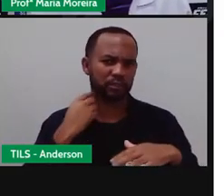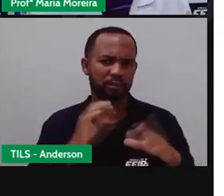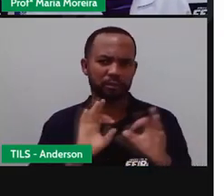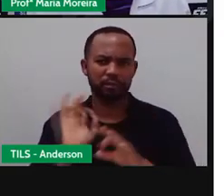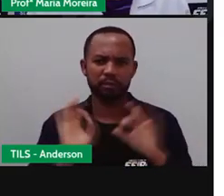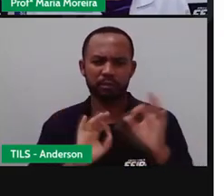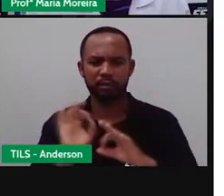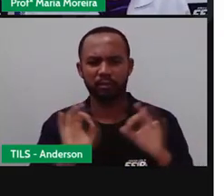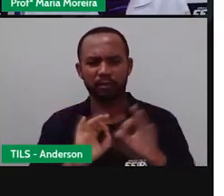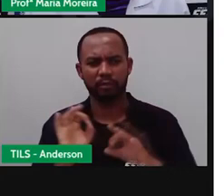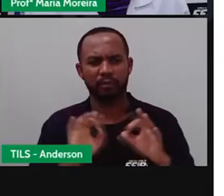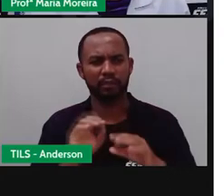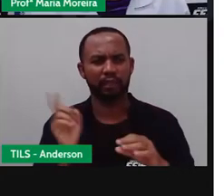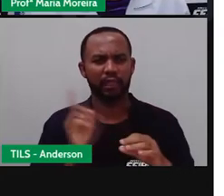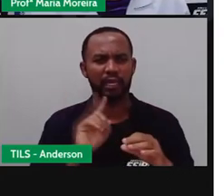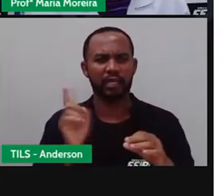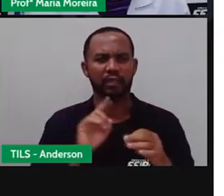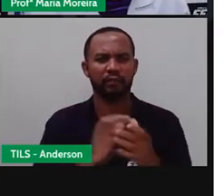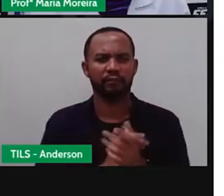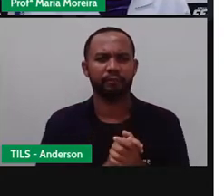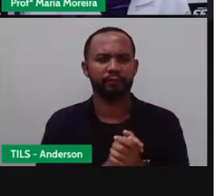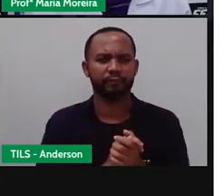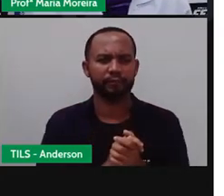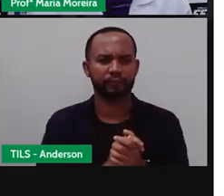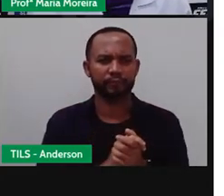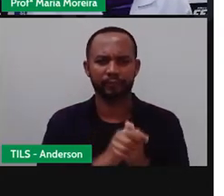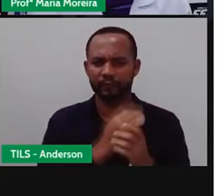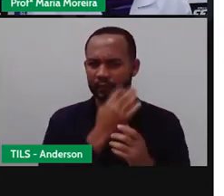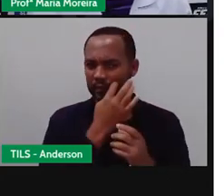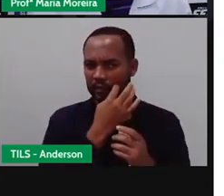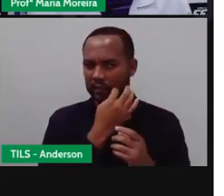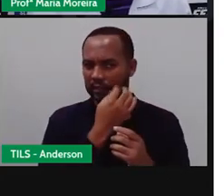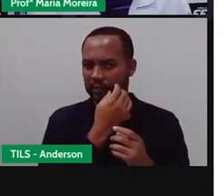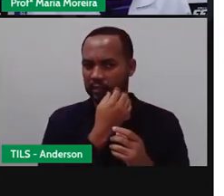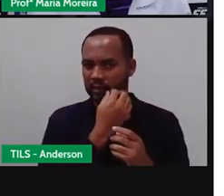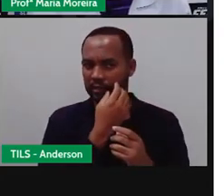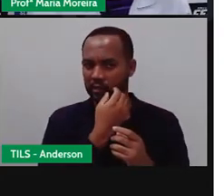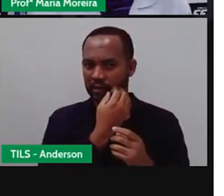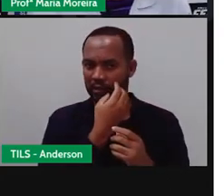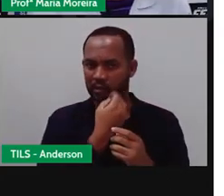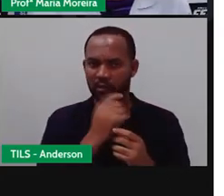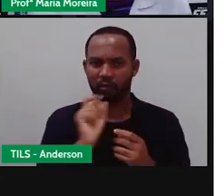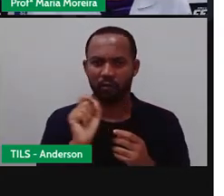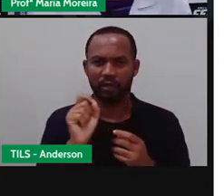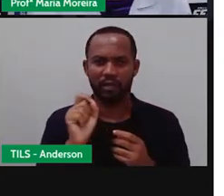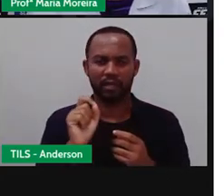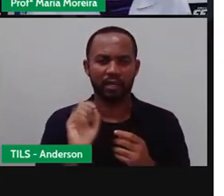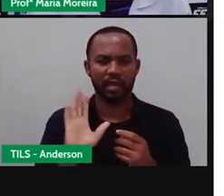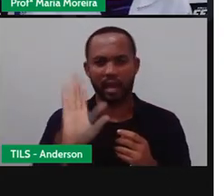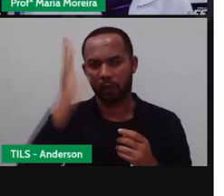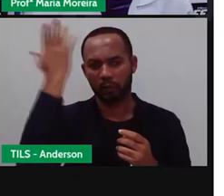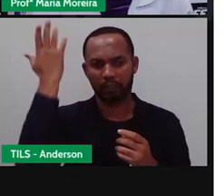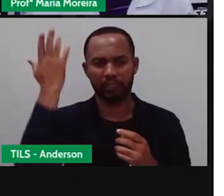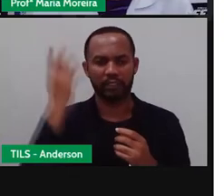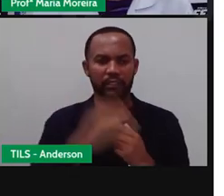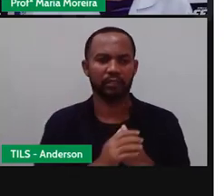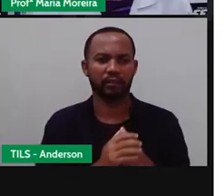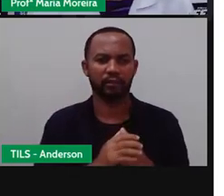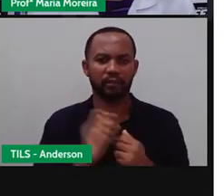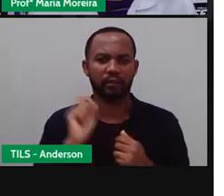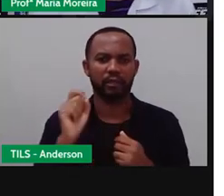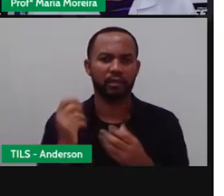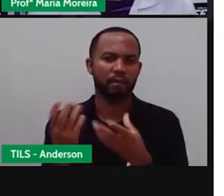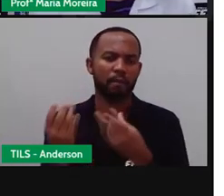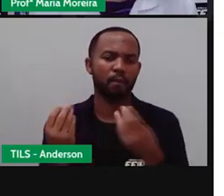Então se eu não gerencio esse lixo corretamente, obviamente vai acontecer o quê? Ó, esses